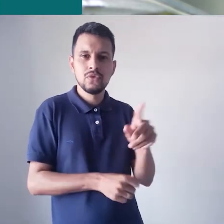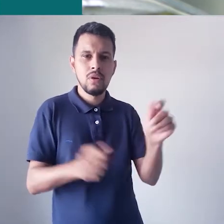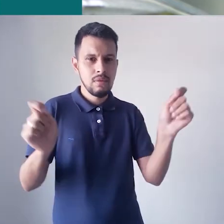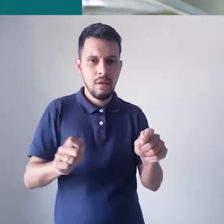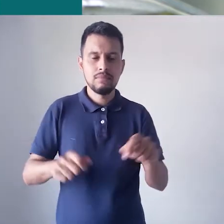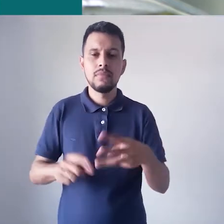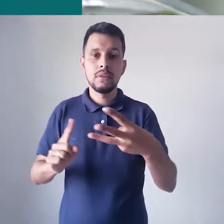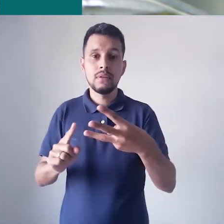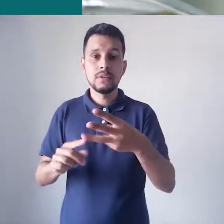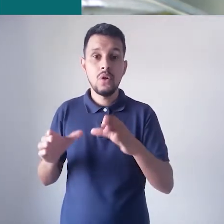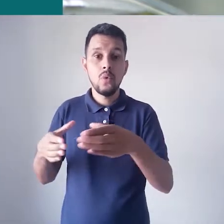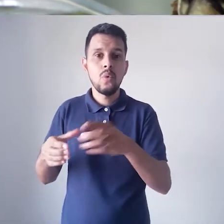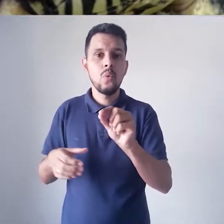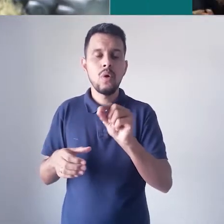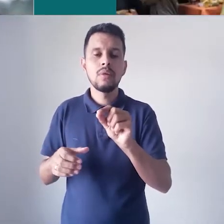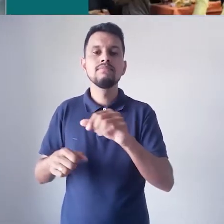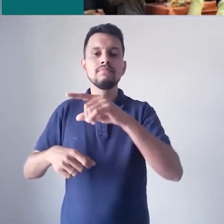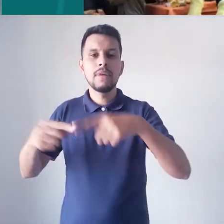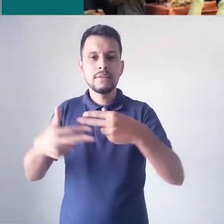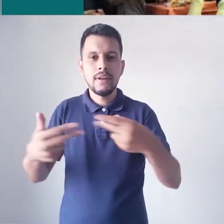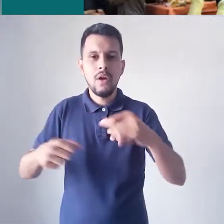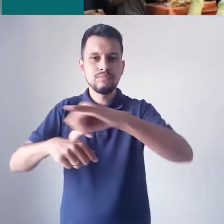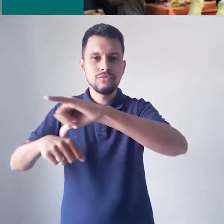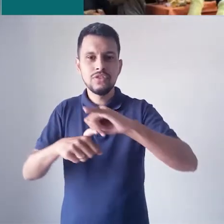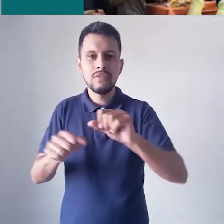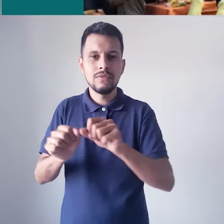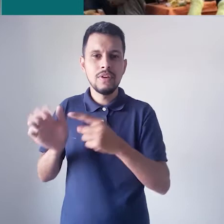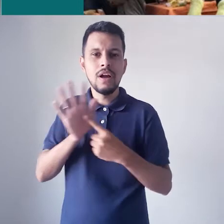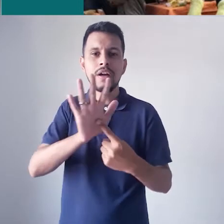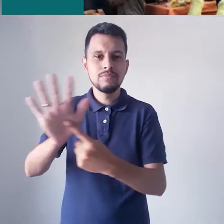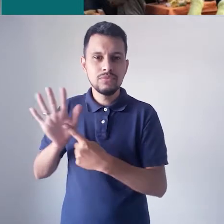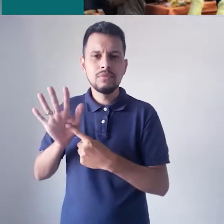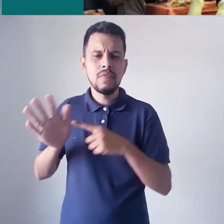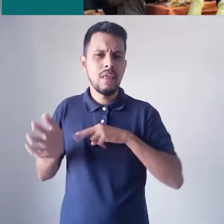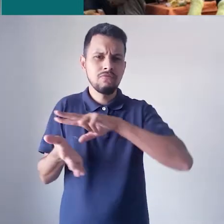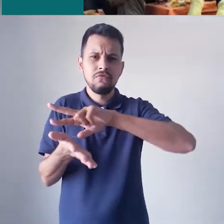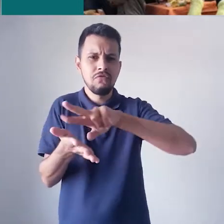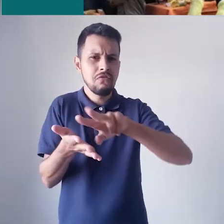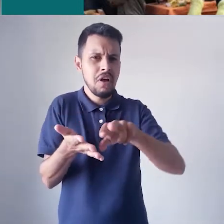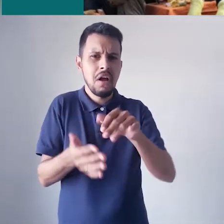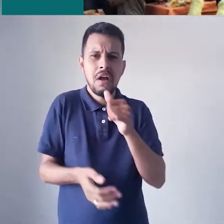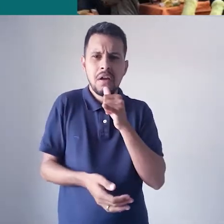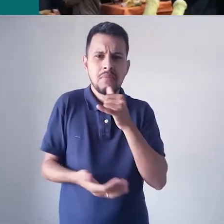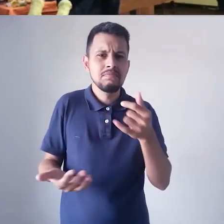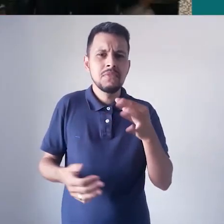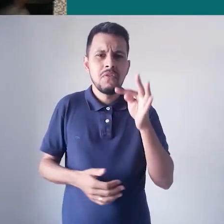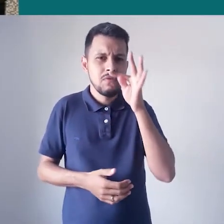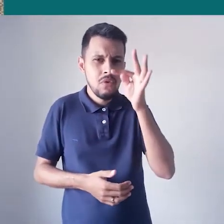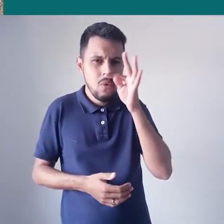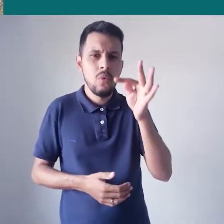professores e uma coleção de exposição, que reúne uma variedade de